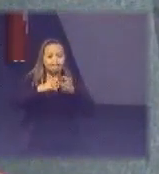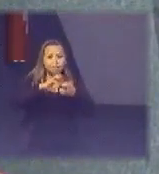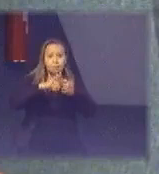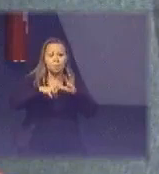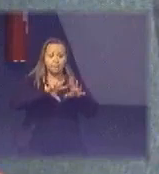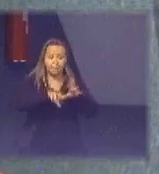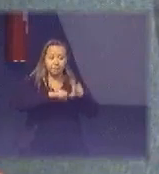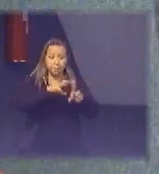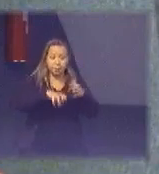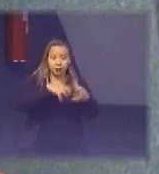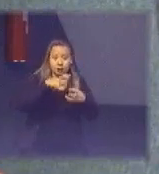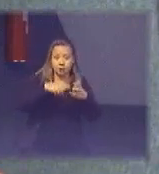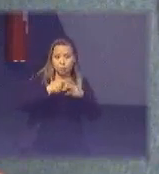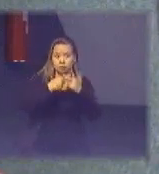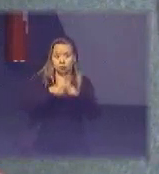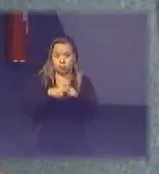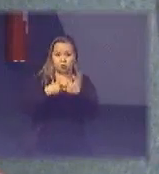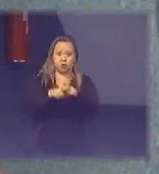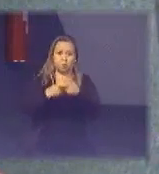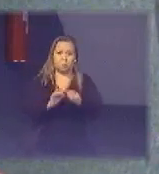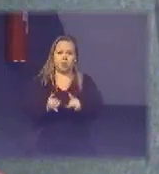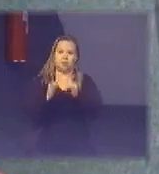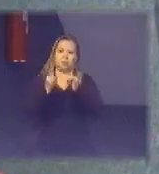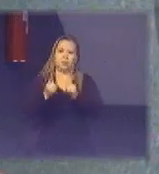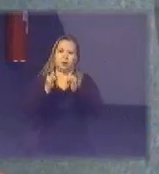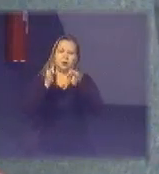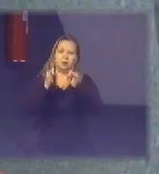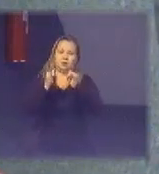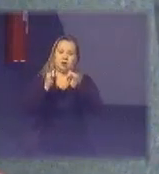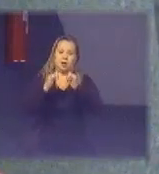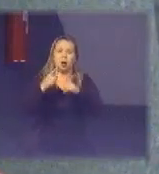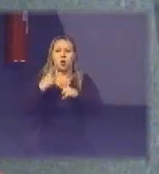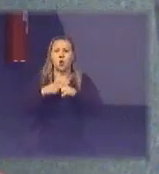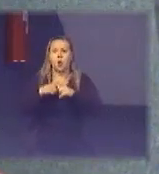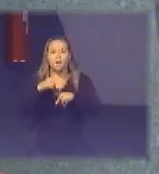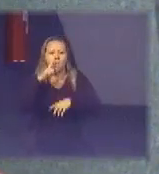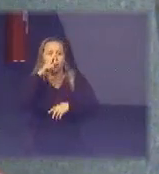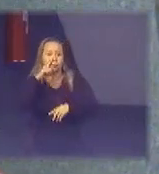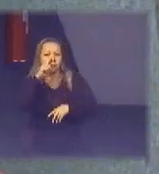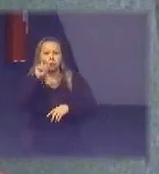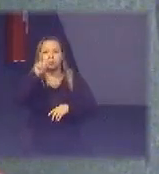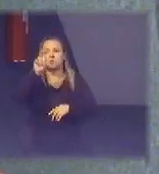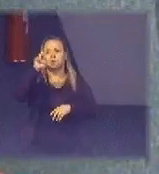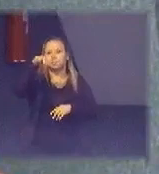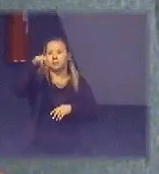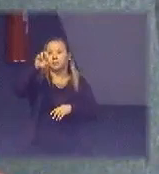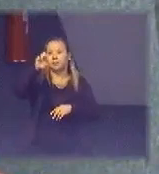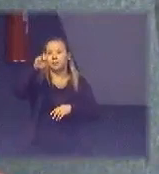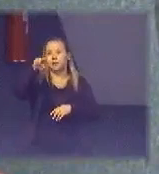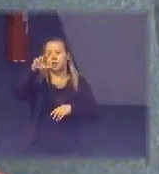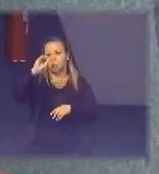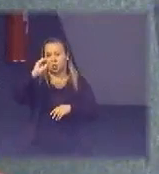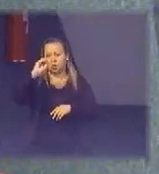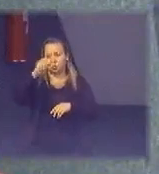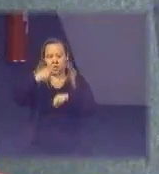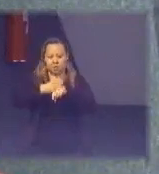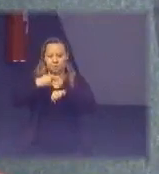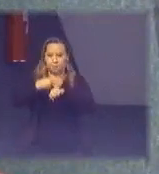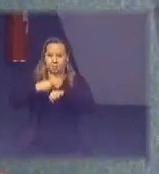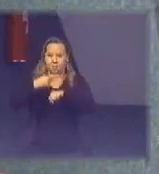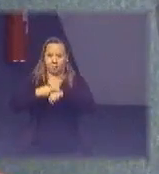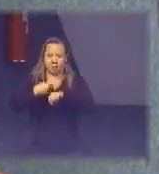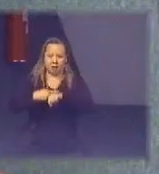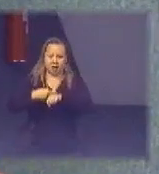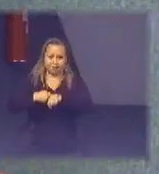um equipamento eletroeletrônico pelas substâncias perigosas que podem existir ali e alguns principalmente os mais